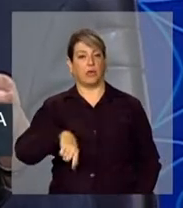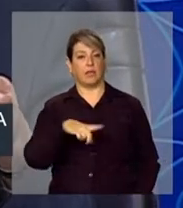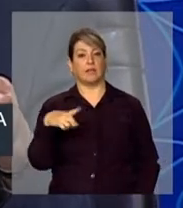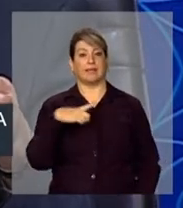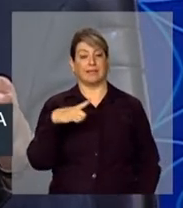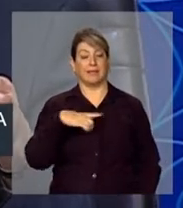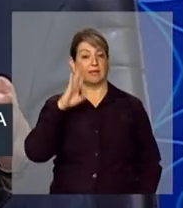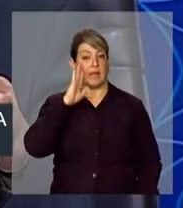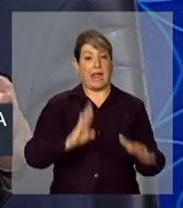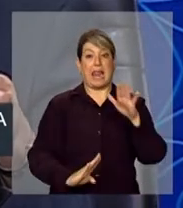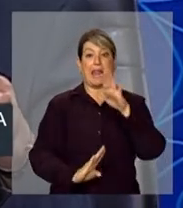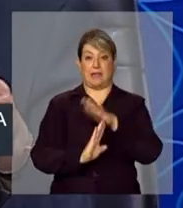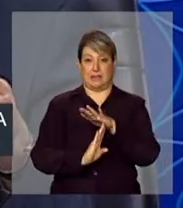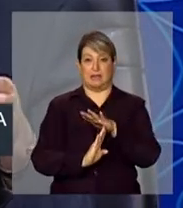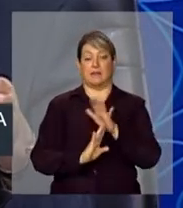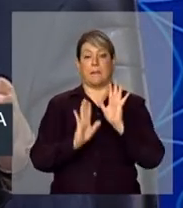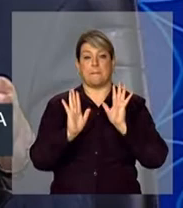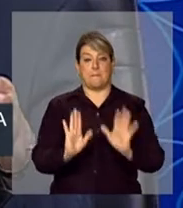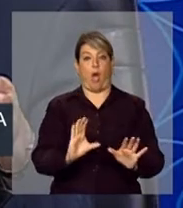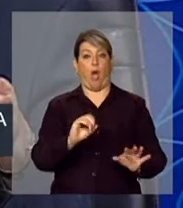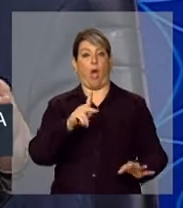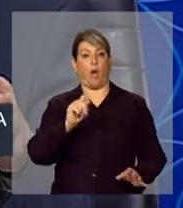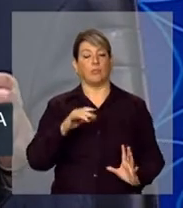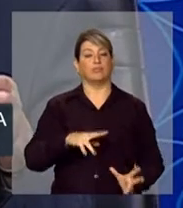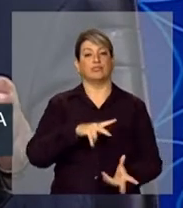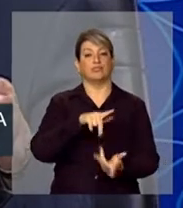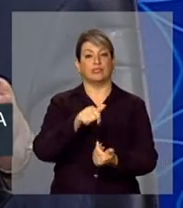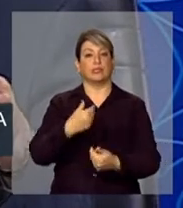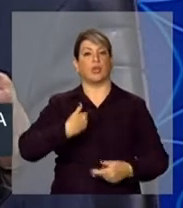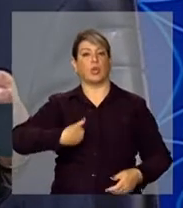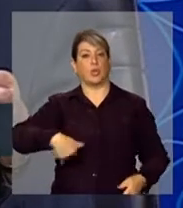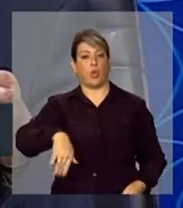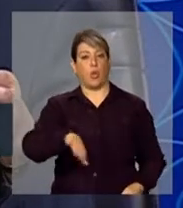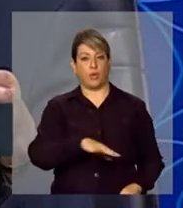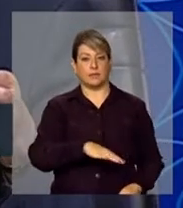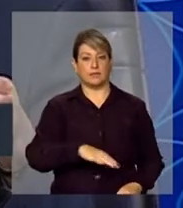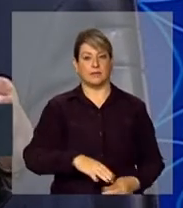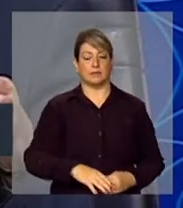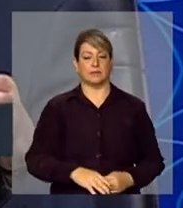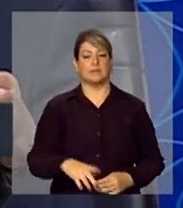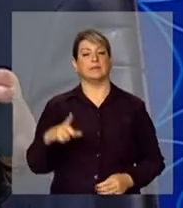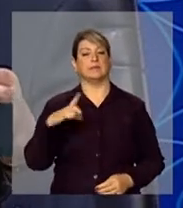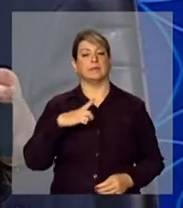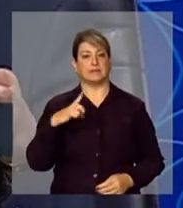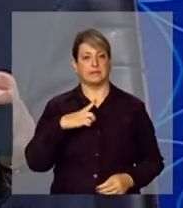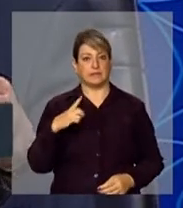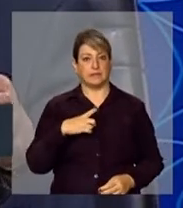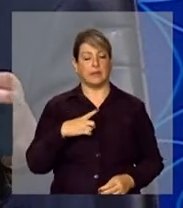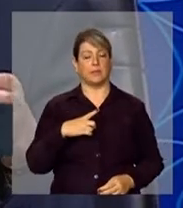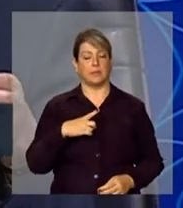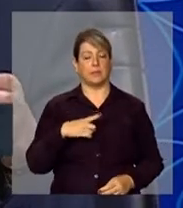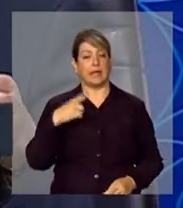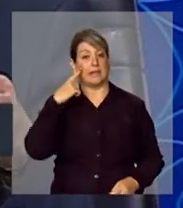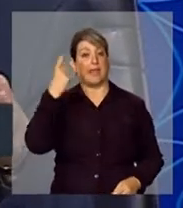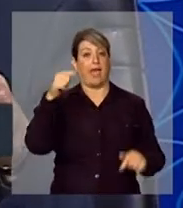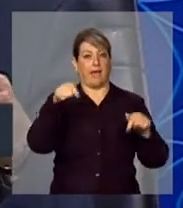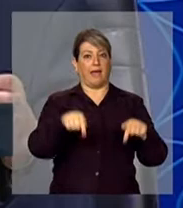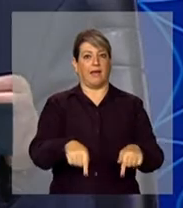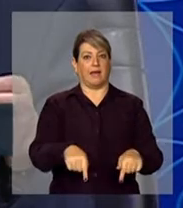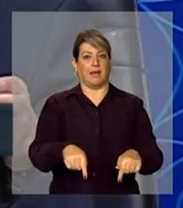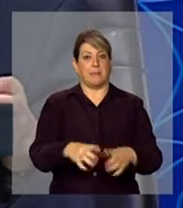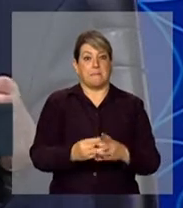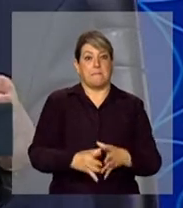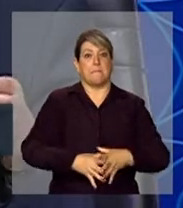limitações, mas para a Copa do Mundo, nós temos essa ideia mais